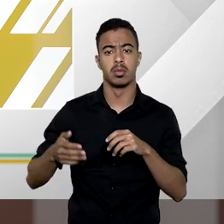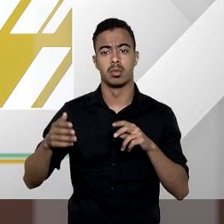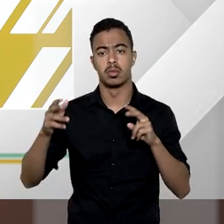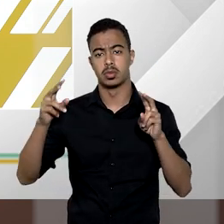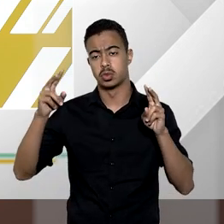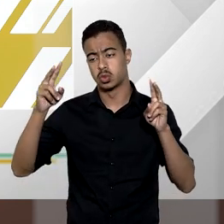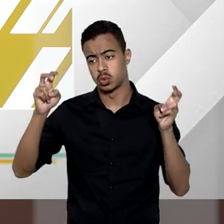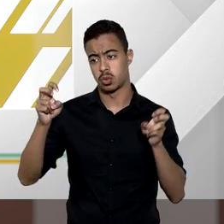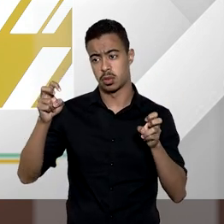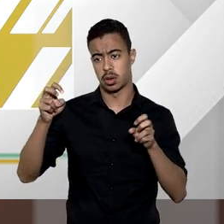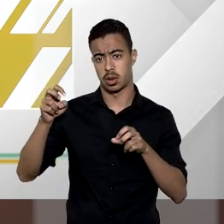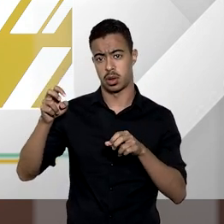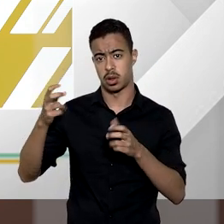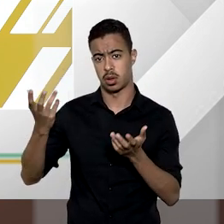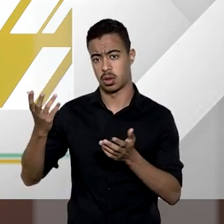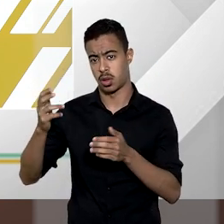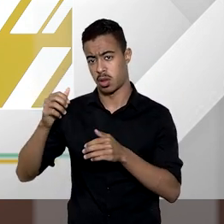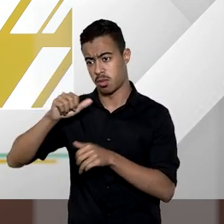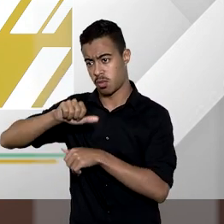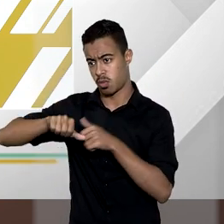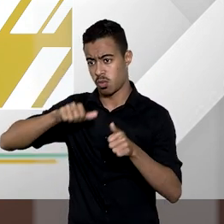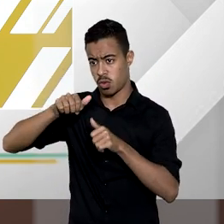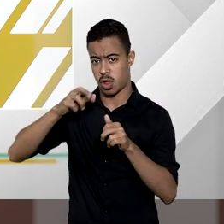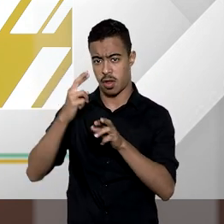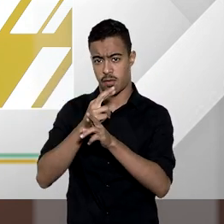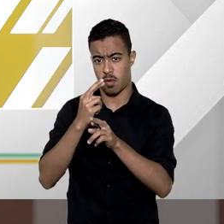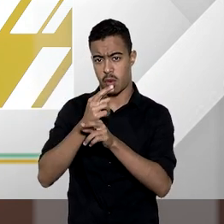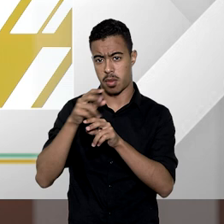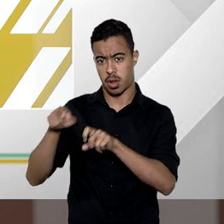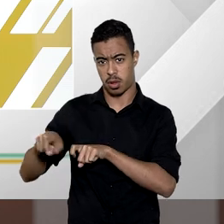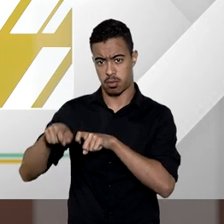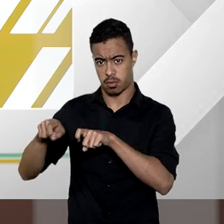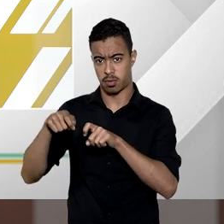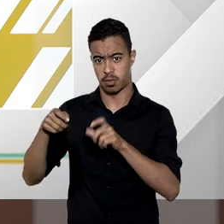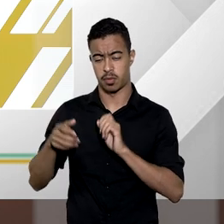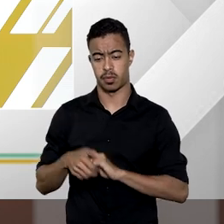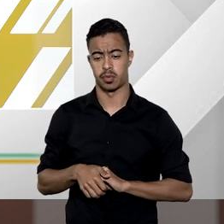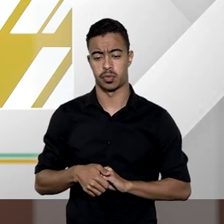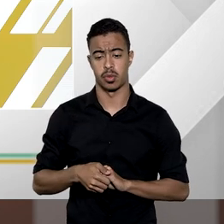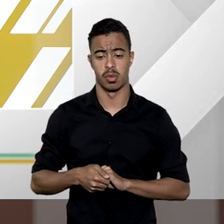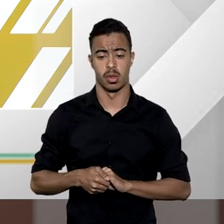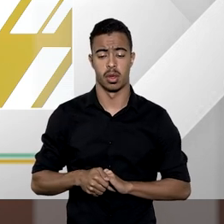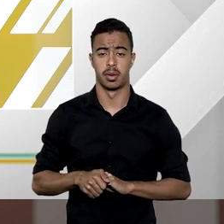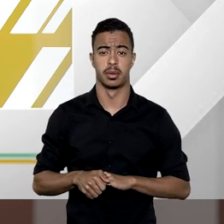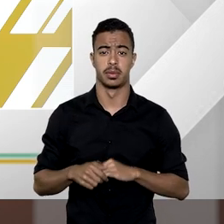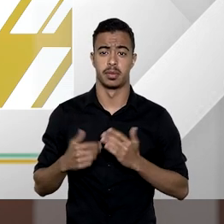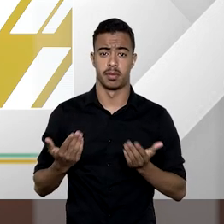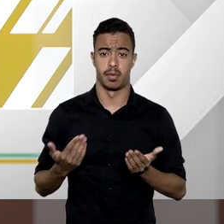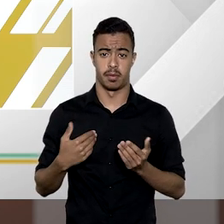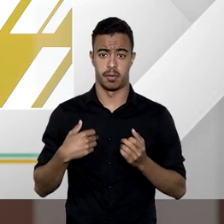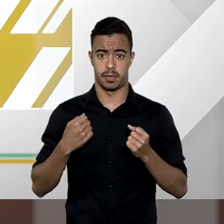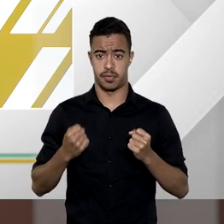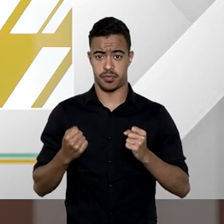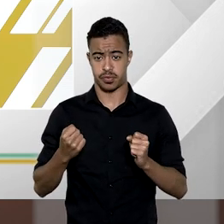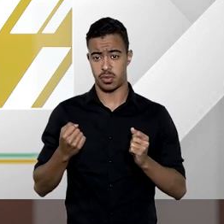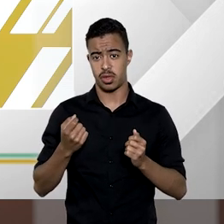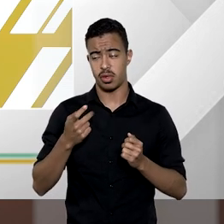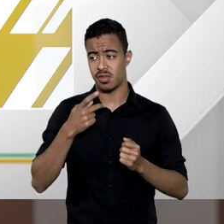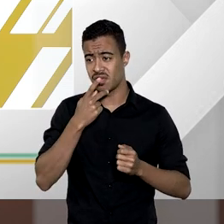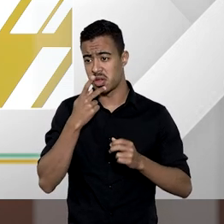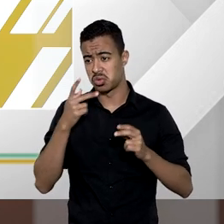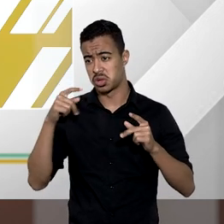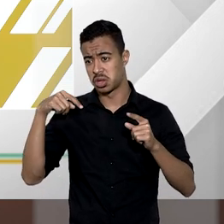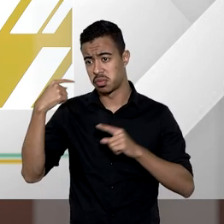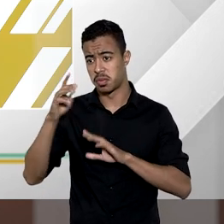a reforma agrária veja de usual e aqui eu posso até me socorrer do professor